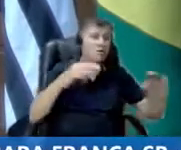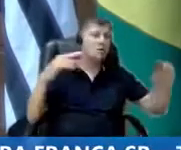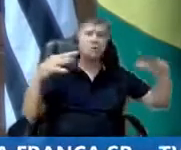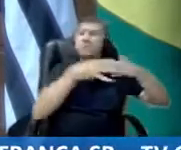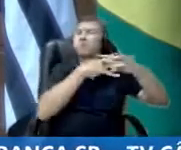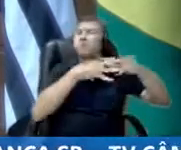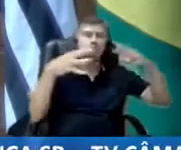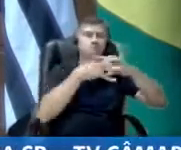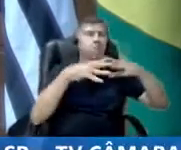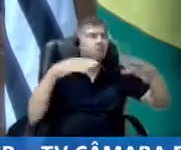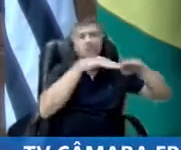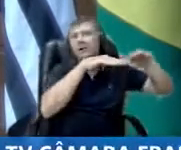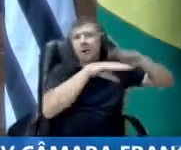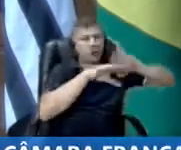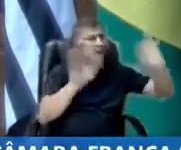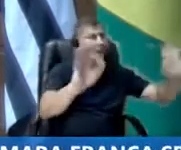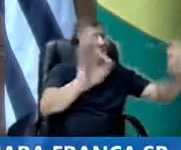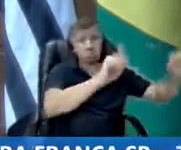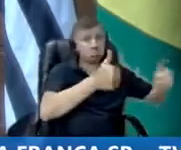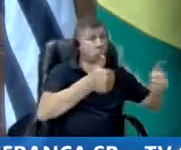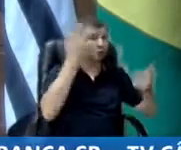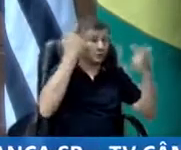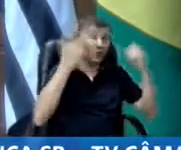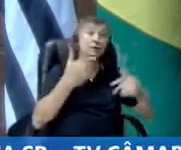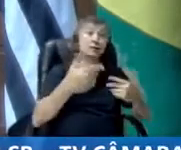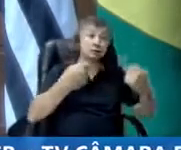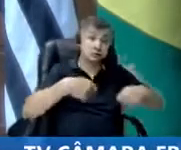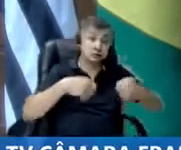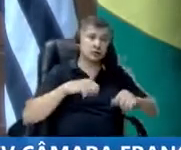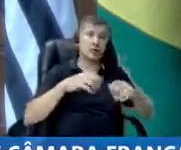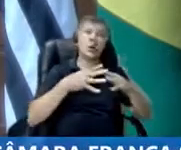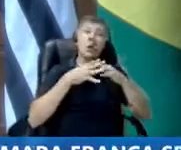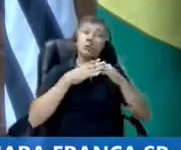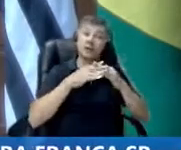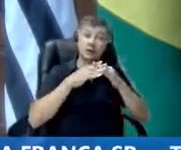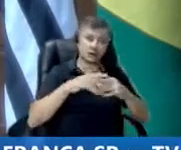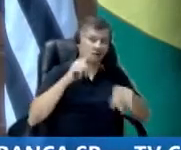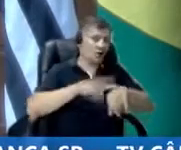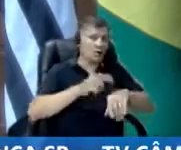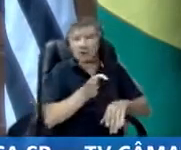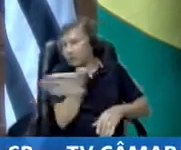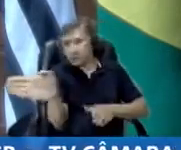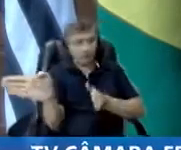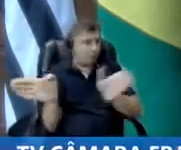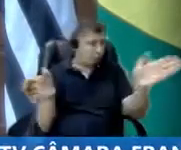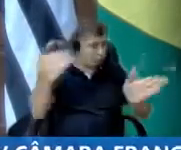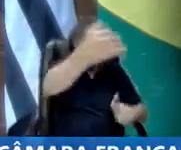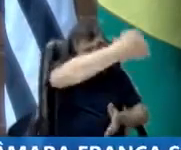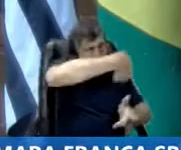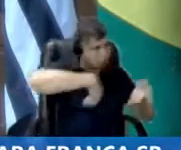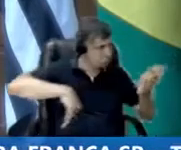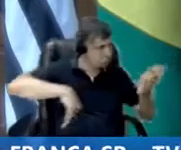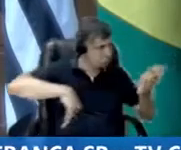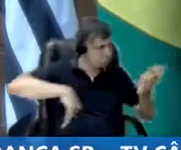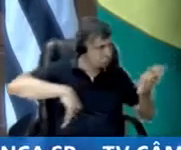é o problema que está complicando na rotatória na hora de entrar para retornar ali para o Jardim do Éder.